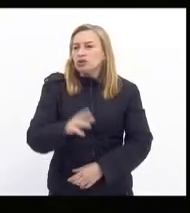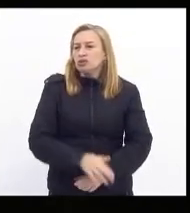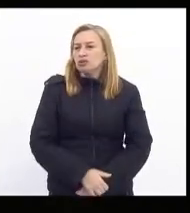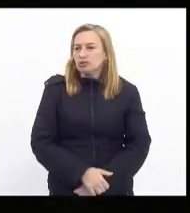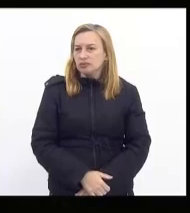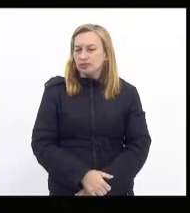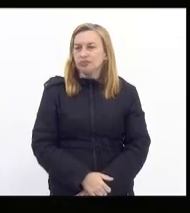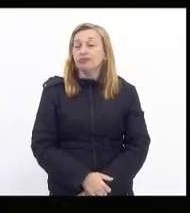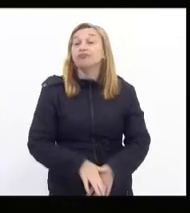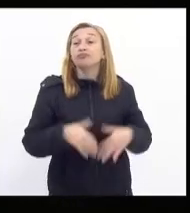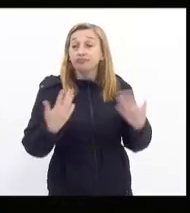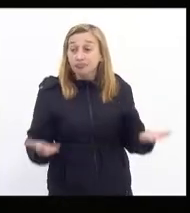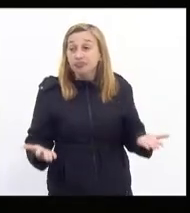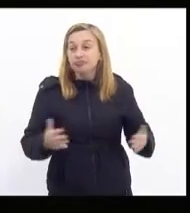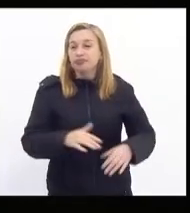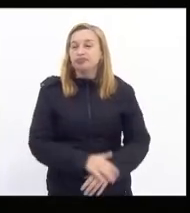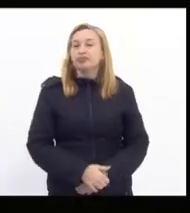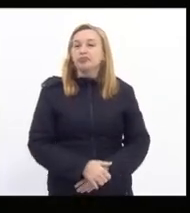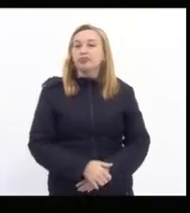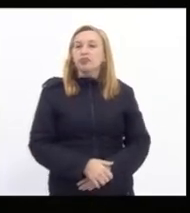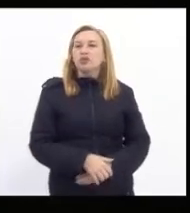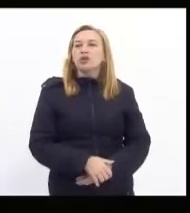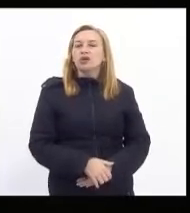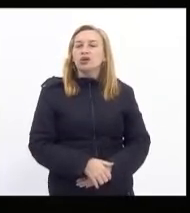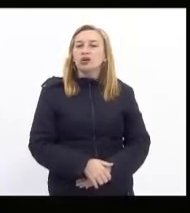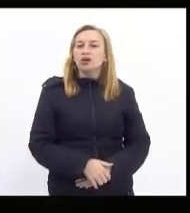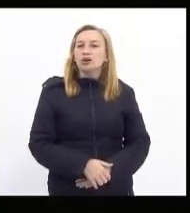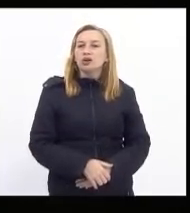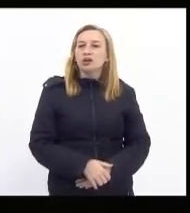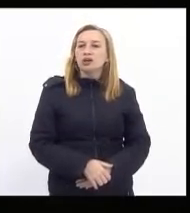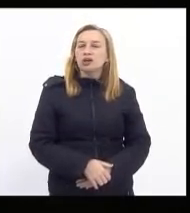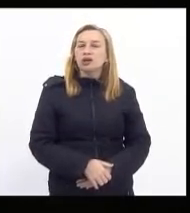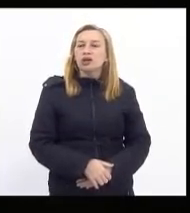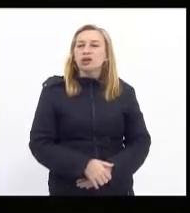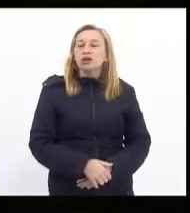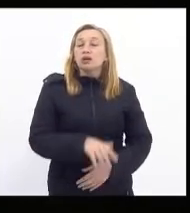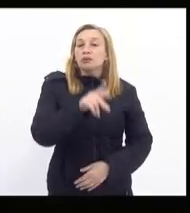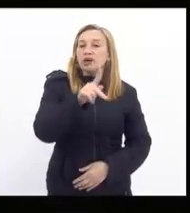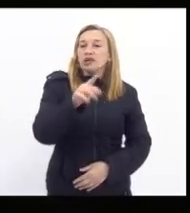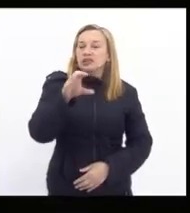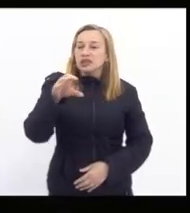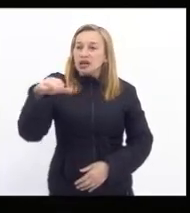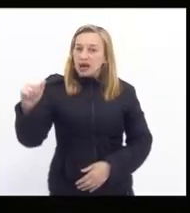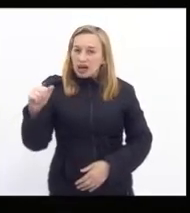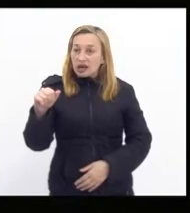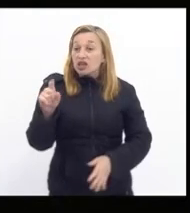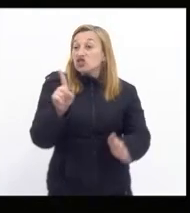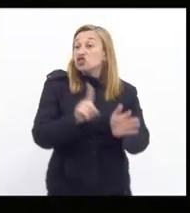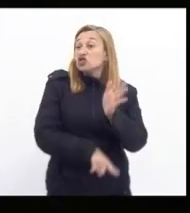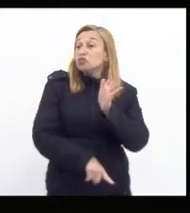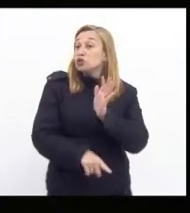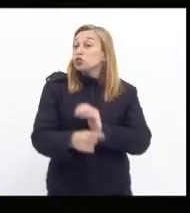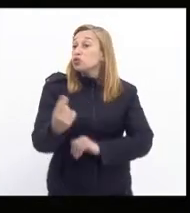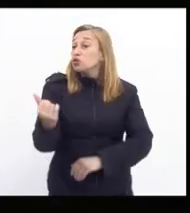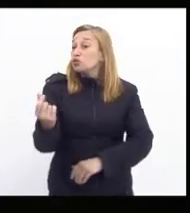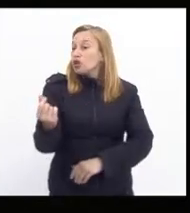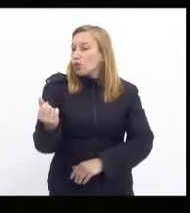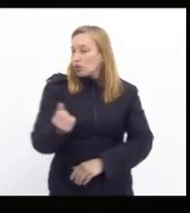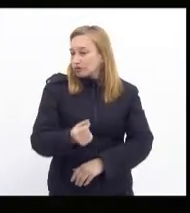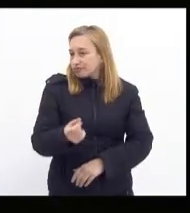então por que que não se faz isso tomando adotando o índice IPCA que aí a coisa é bem menor